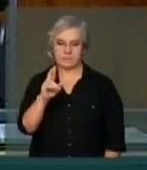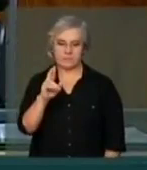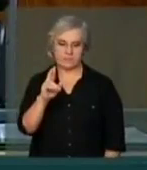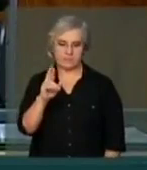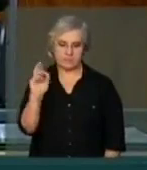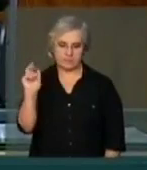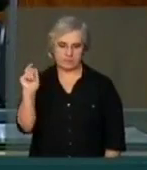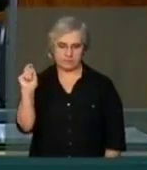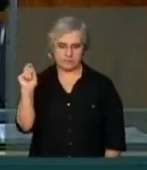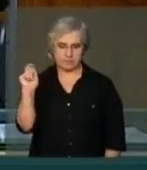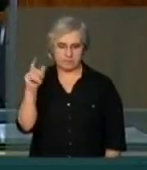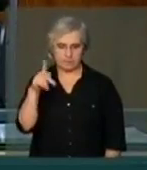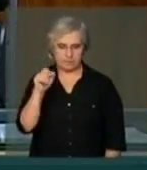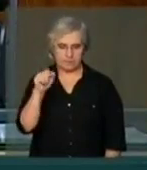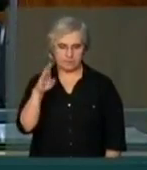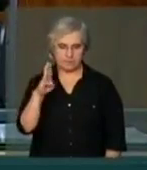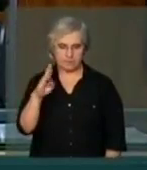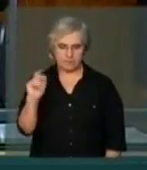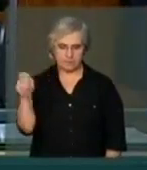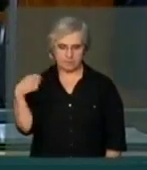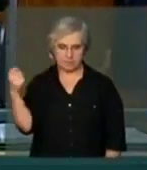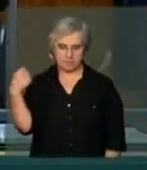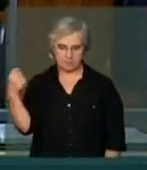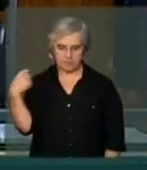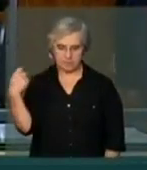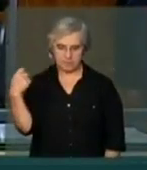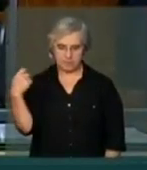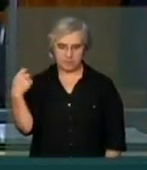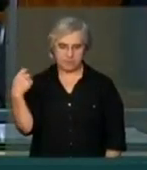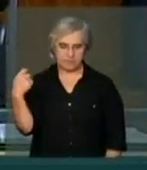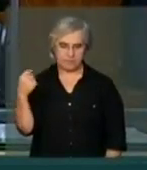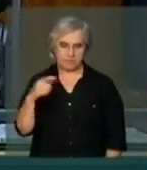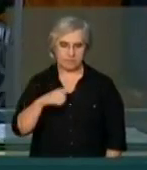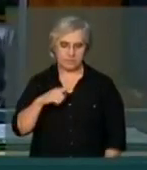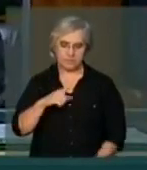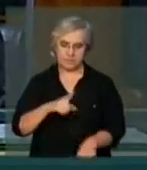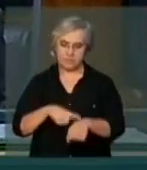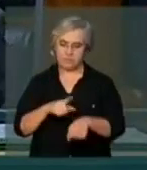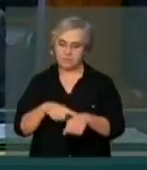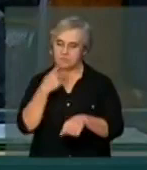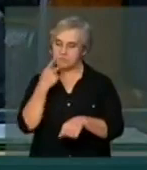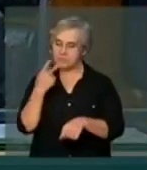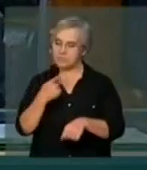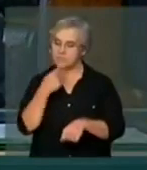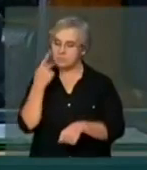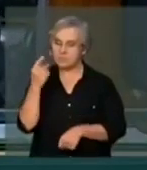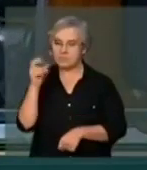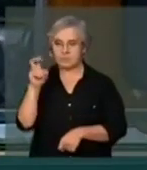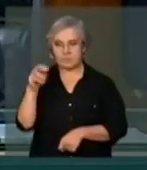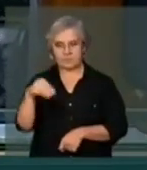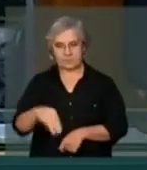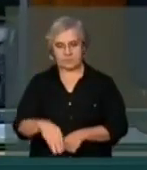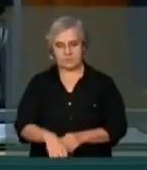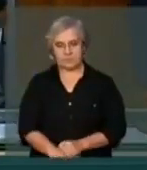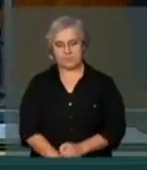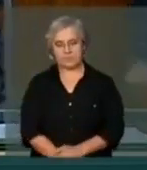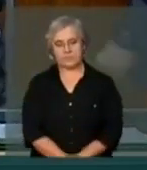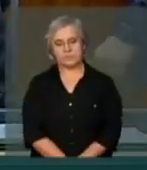do PSB do Rio Grande do Sul. V. Exª. tem a palavra pelo prazo de cinco minutos.